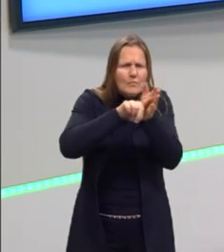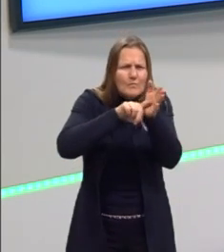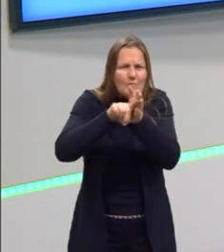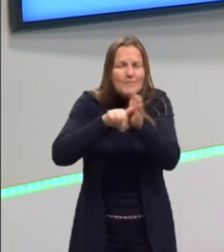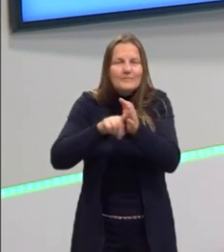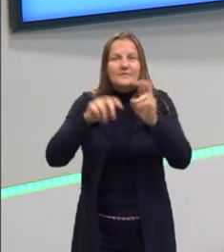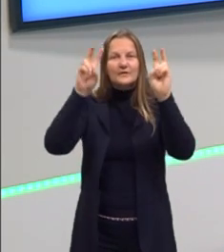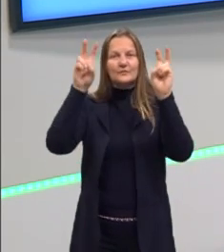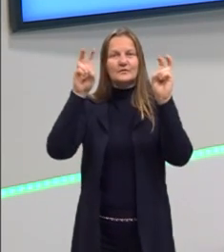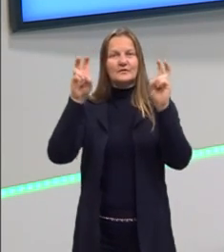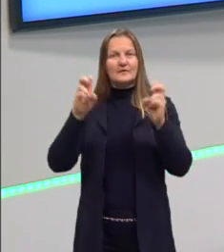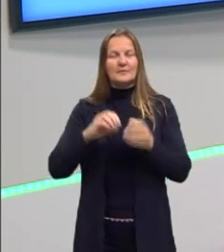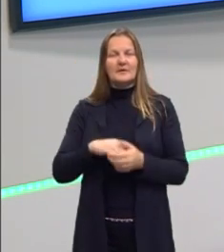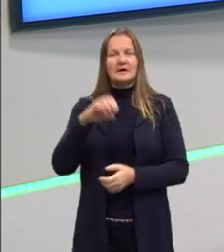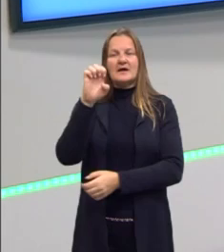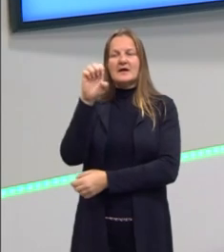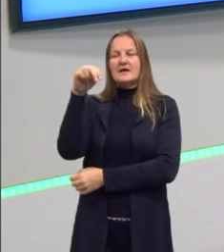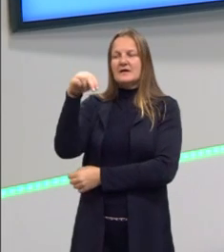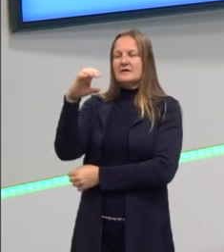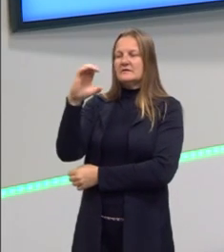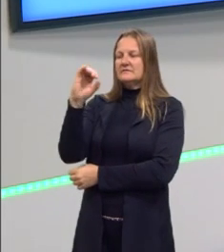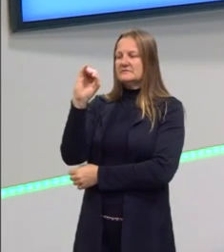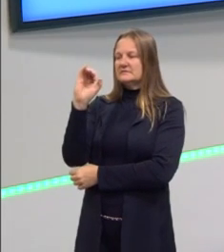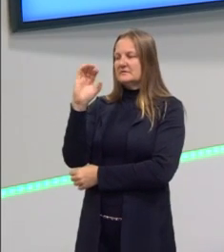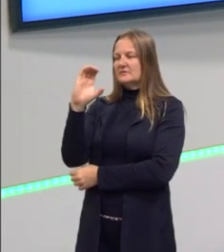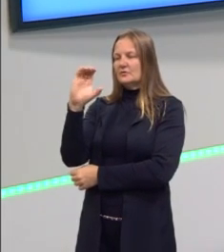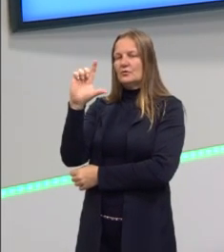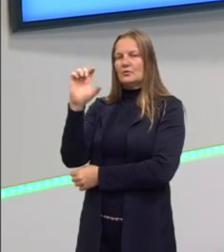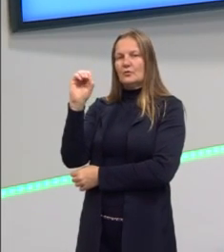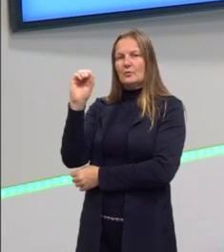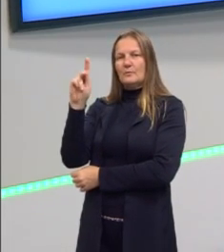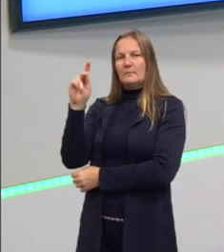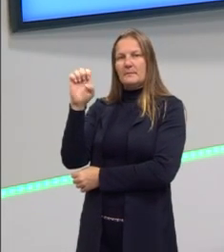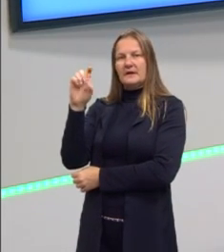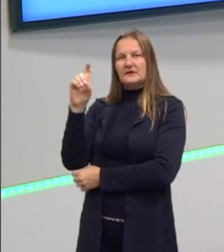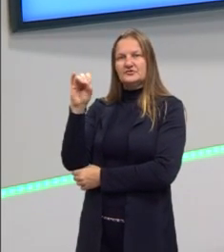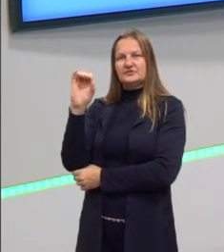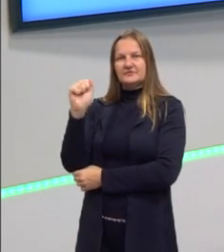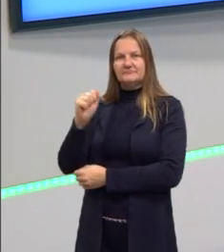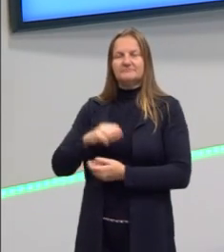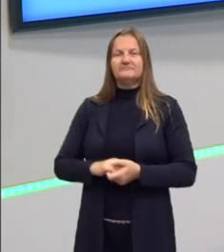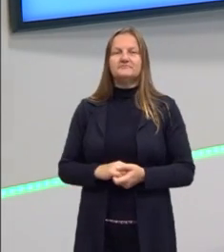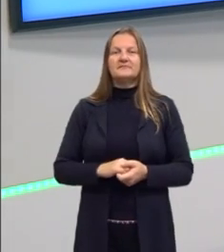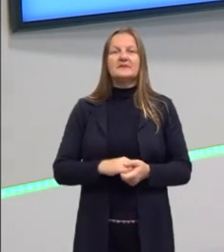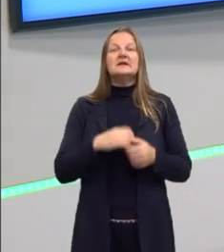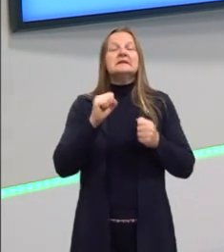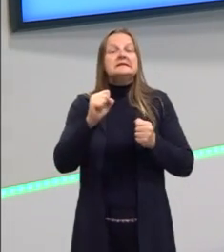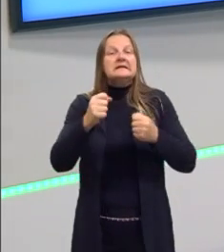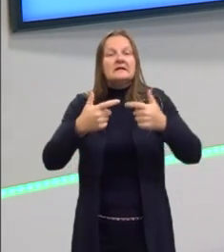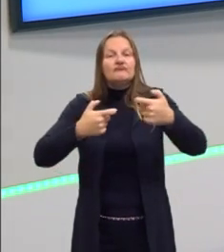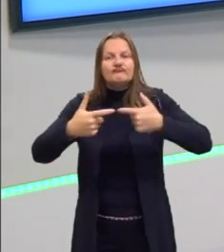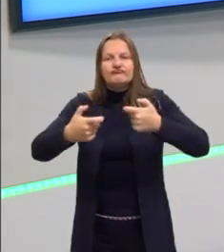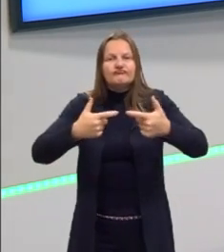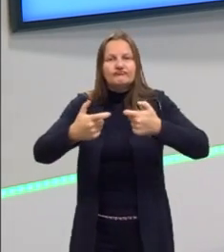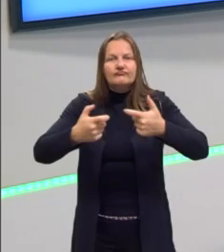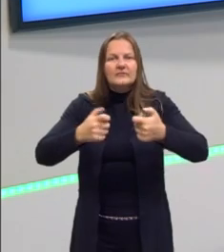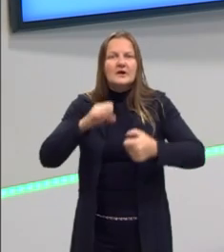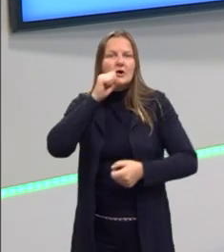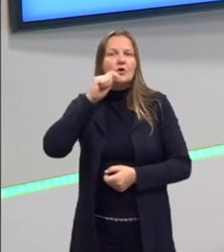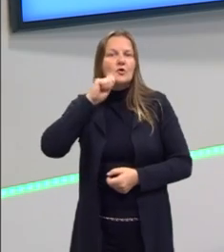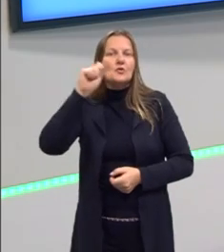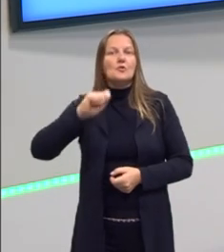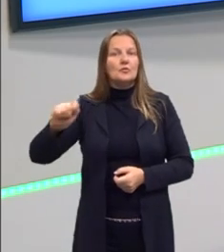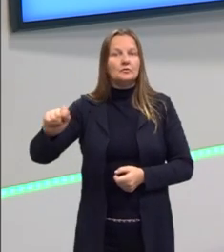determinado assunto. Hoje, não. Se eu quiser saber sobre, por exemplo, a guerra lá da Ucrânia, que está acontecendo,